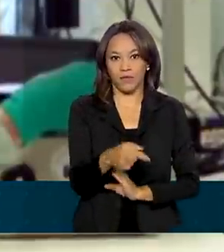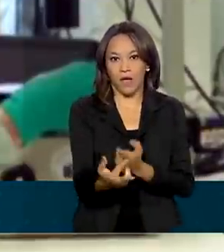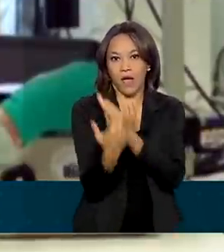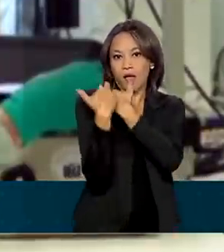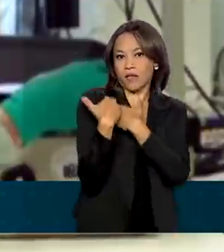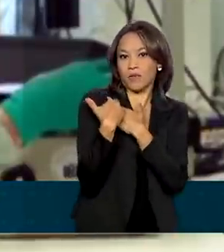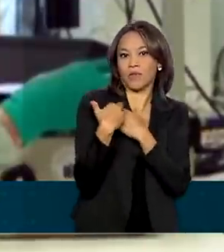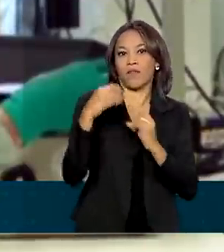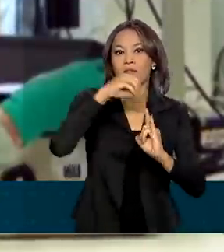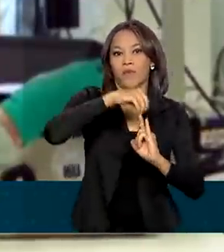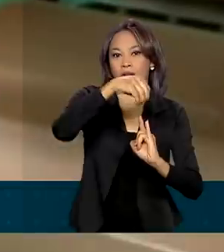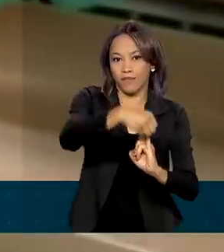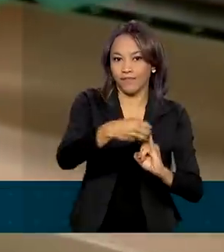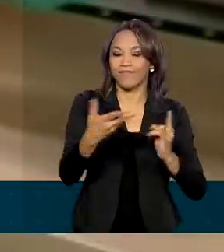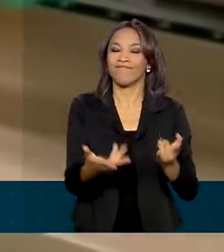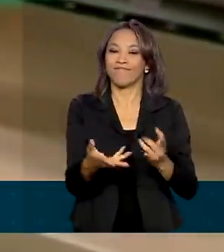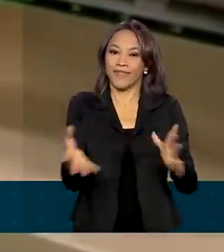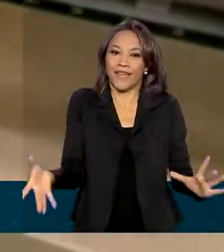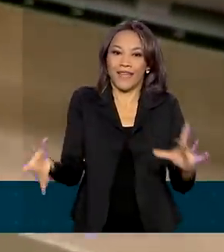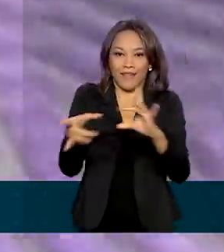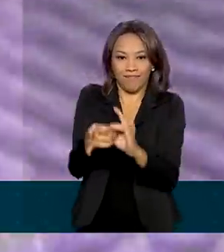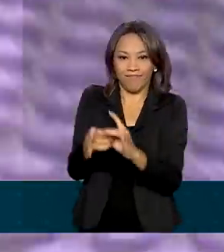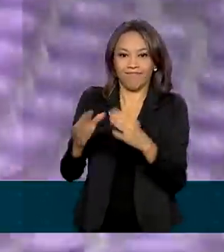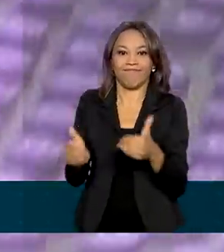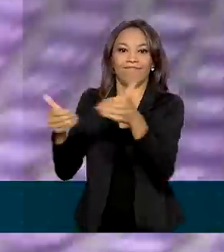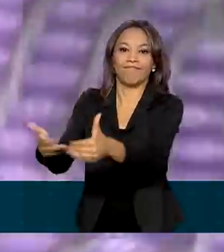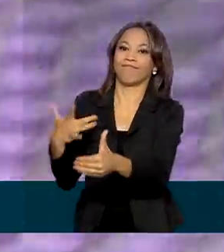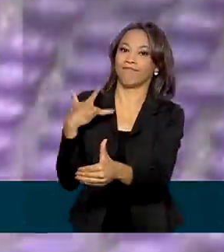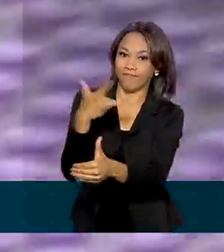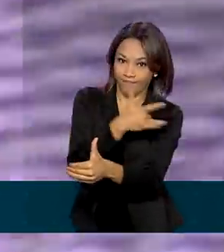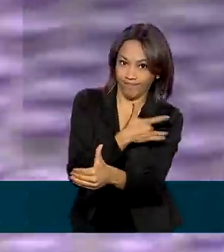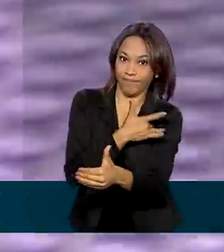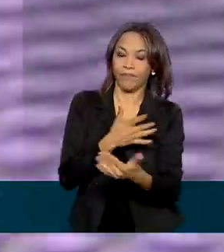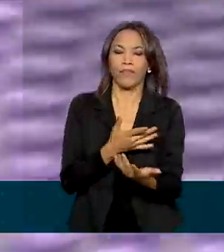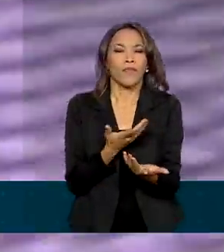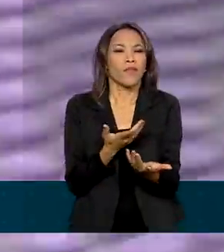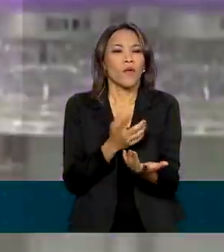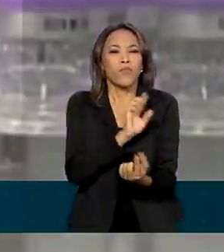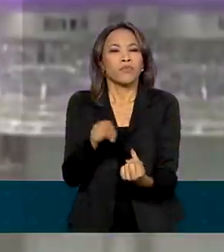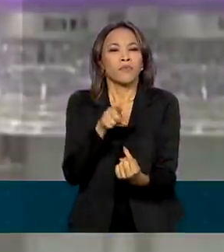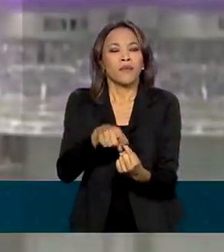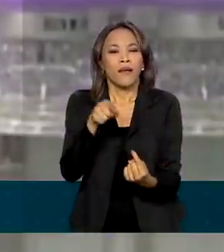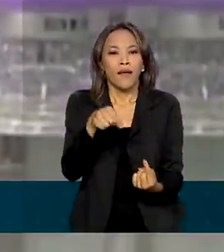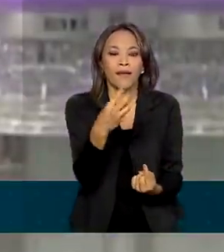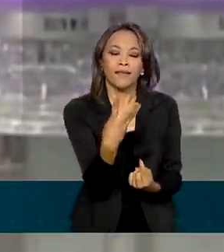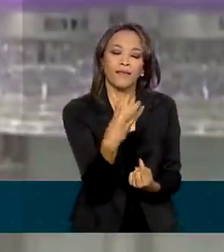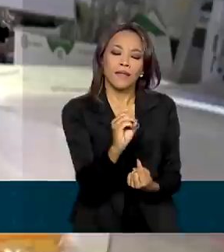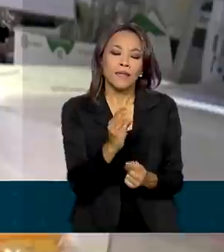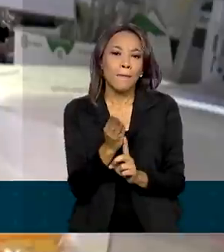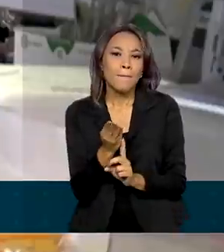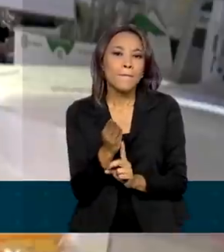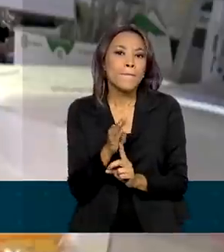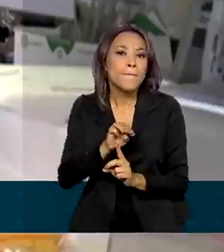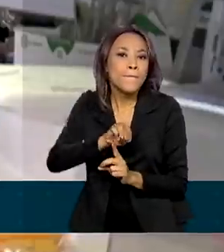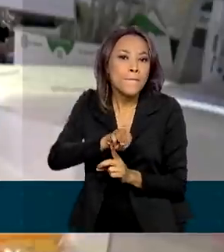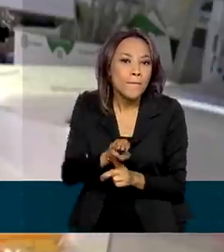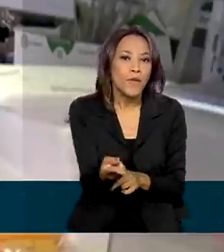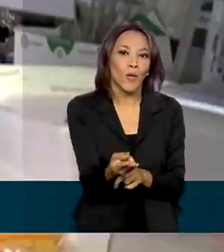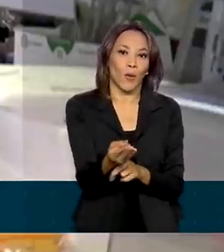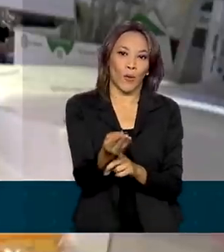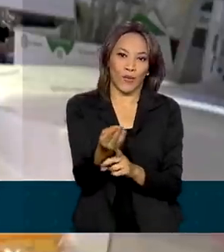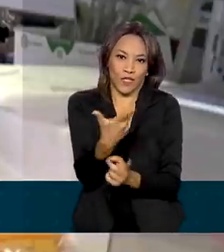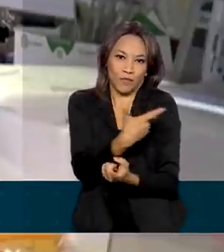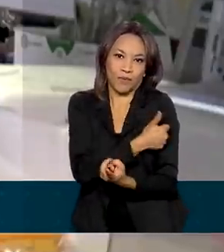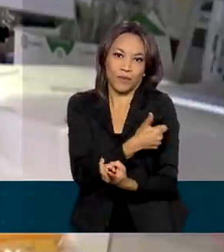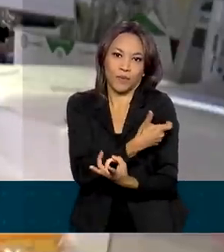Fundação Oswaldo Cruz, vinculada ao Ministério da Saúde. A ideia é que 30 milhões de doses estejam disponíveis